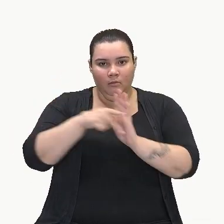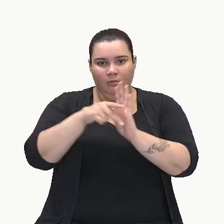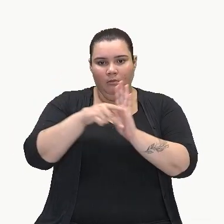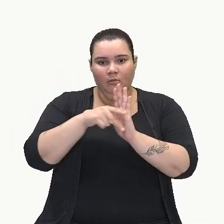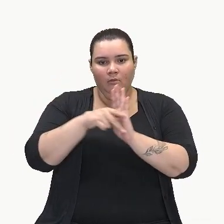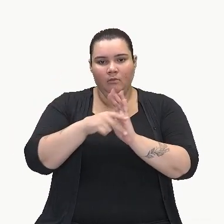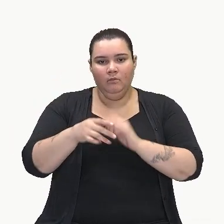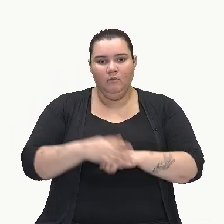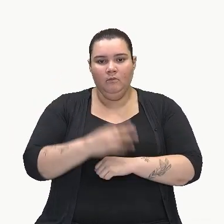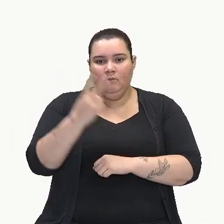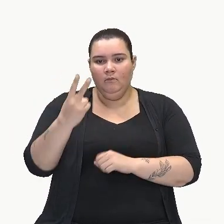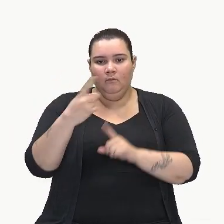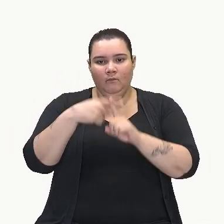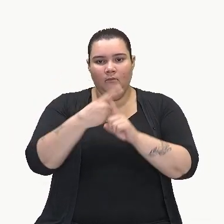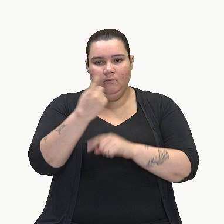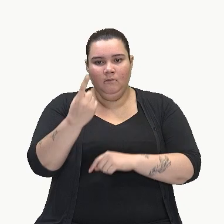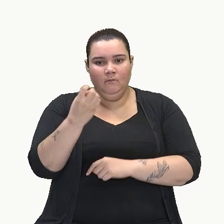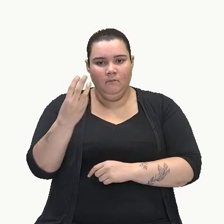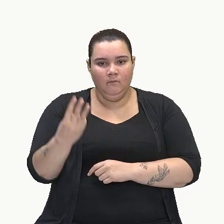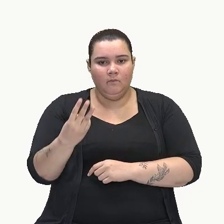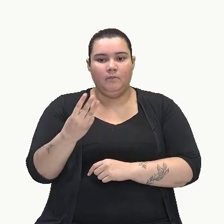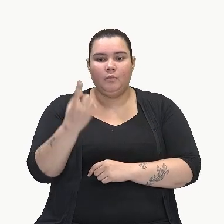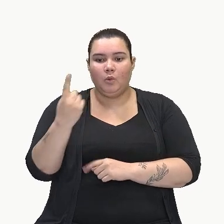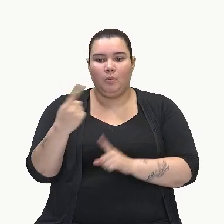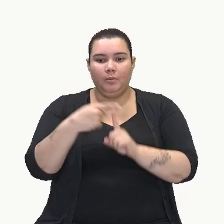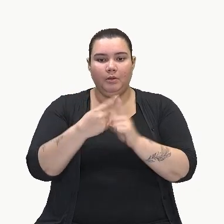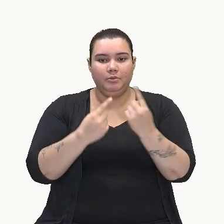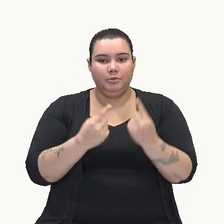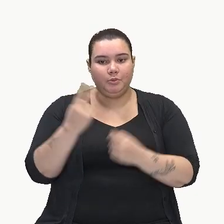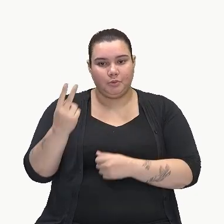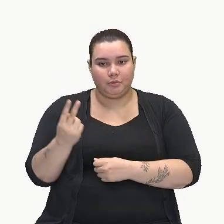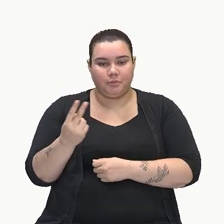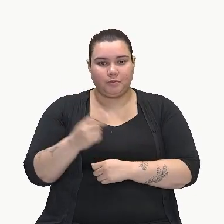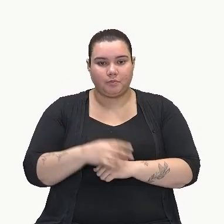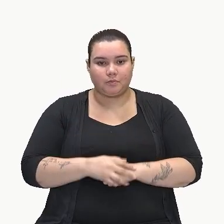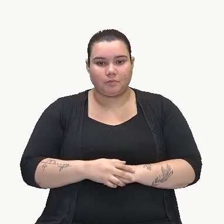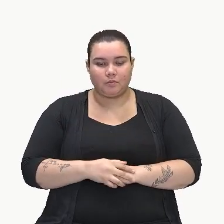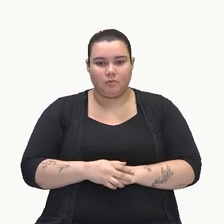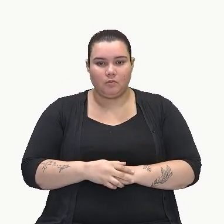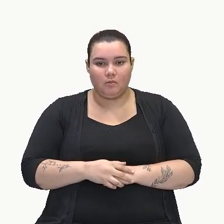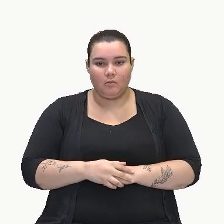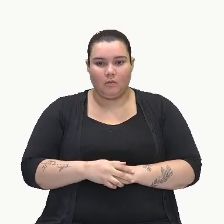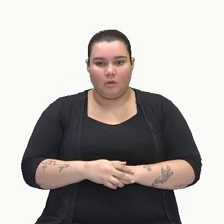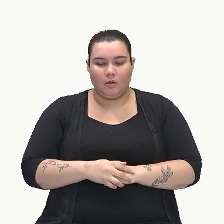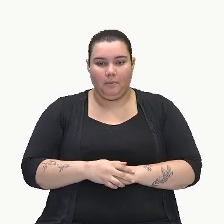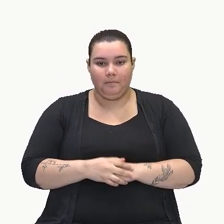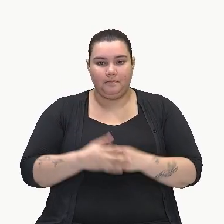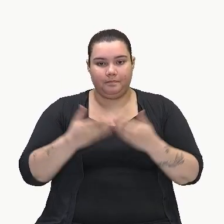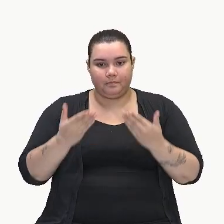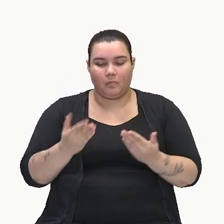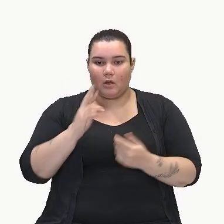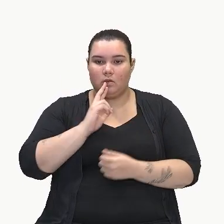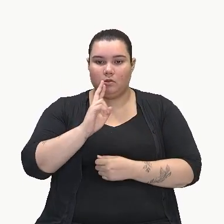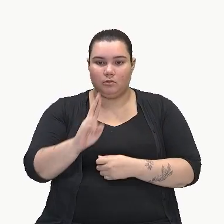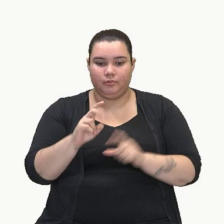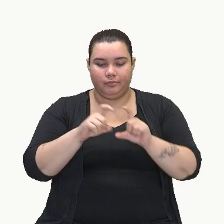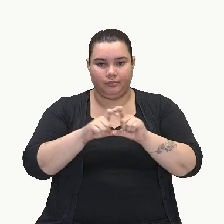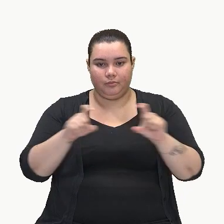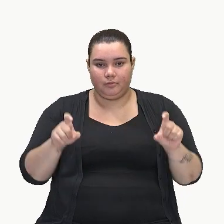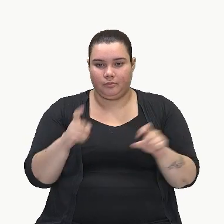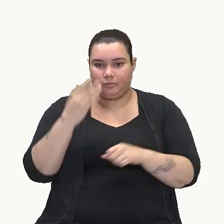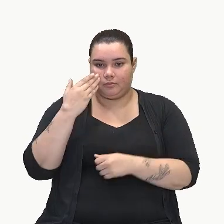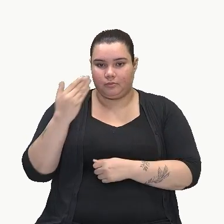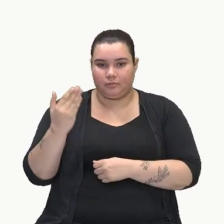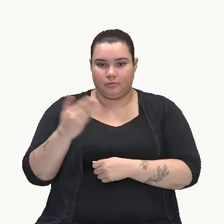2 mais 1, 3. 1 mais 1, 2. Ok? E aqui o nosso resultado que a gente chegou.